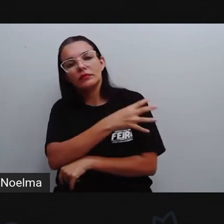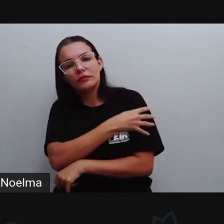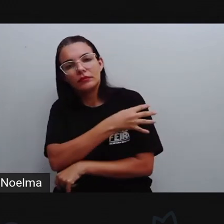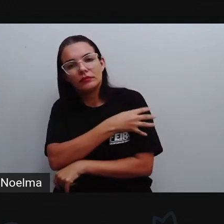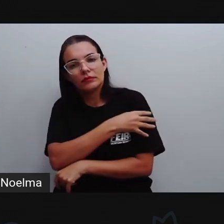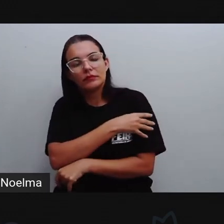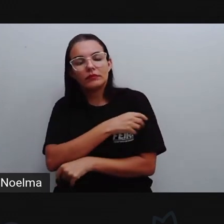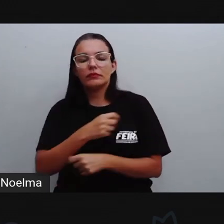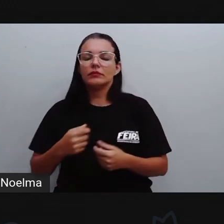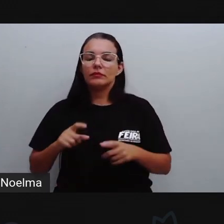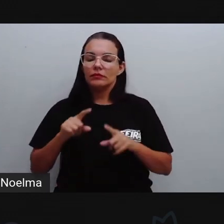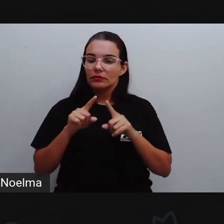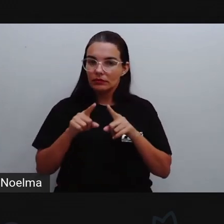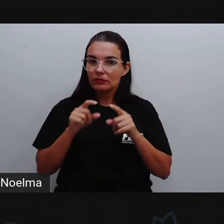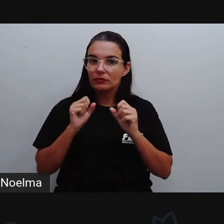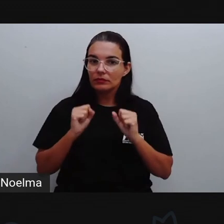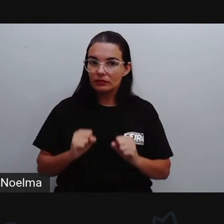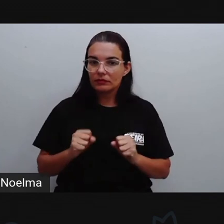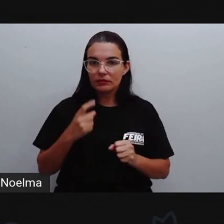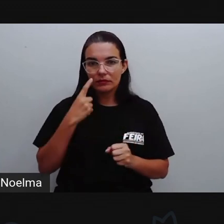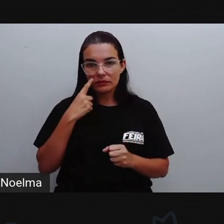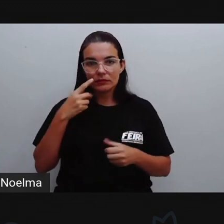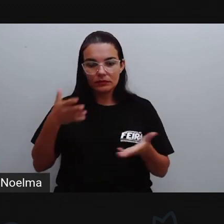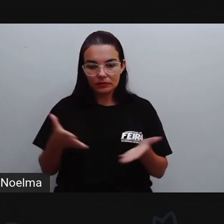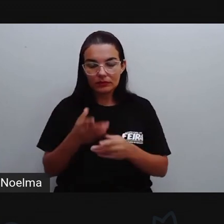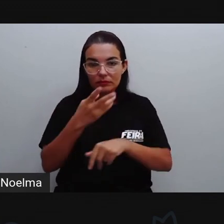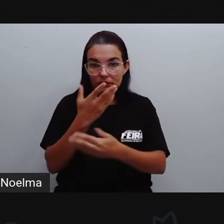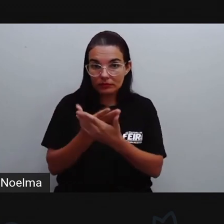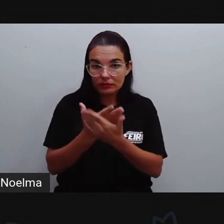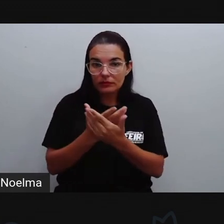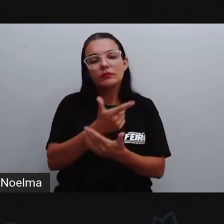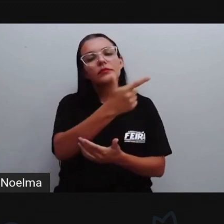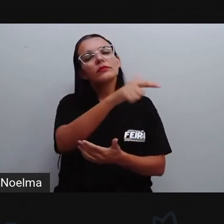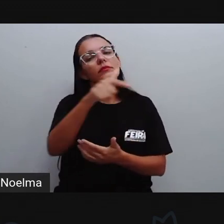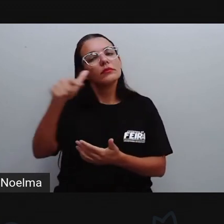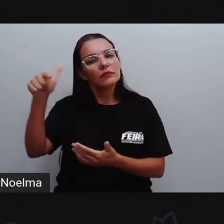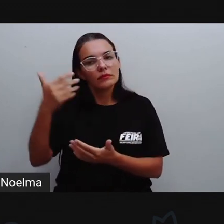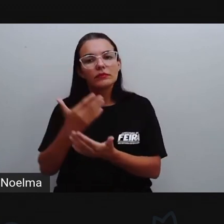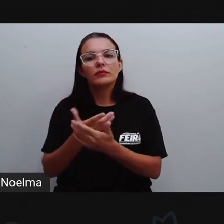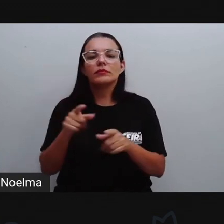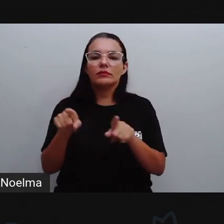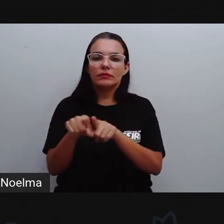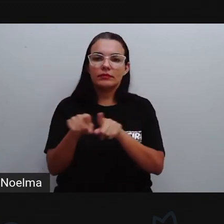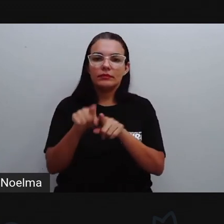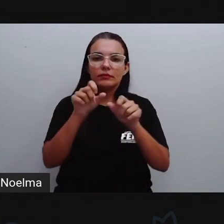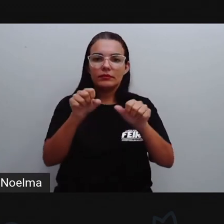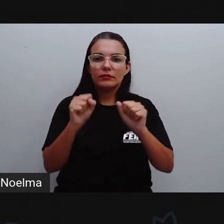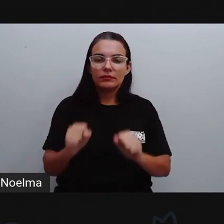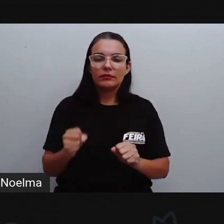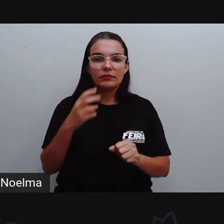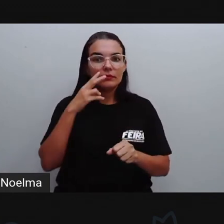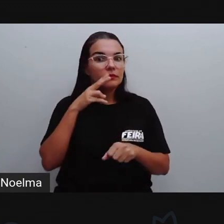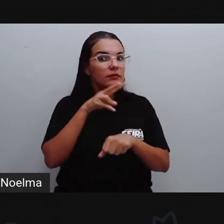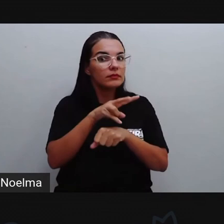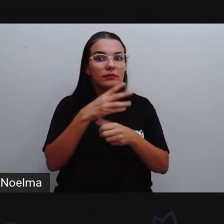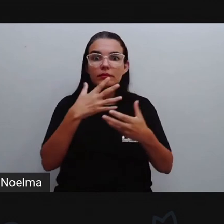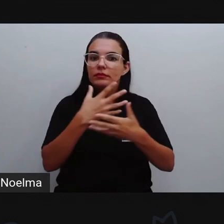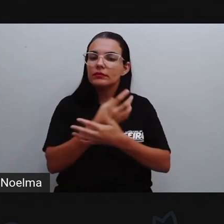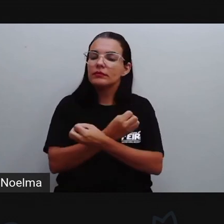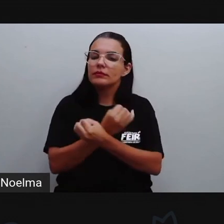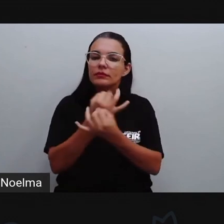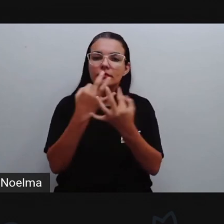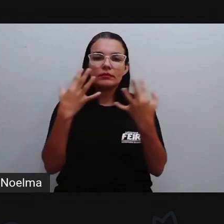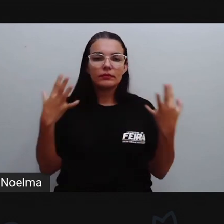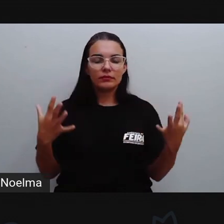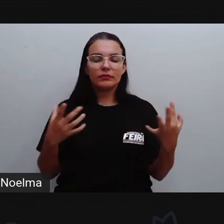ano tanto essa aula como as demais aulas também aí vocês podem assistir quantas vezes vocês quiserem